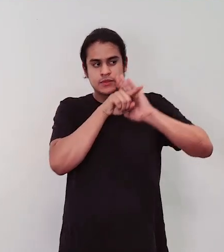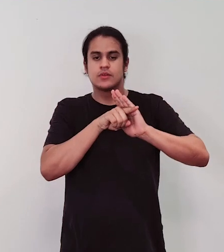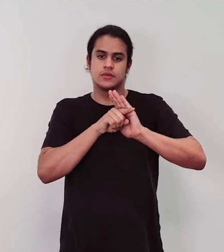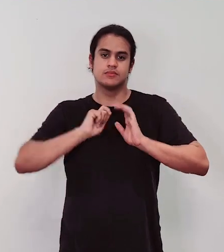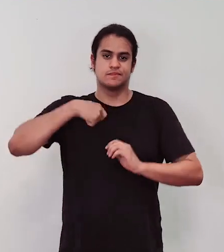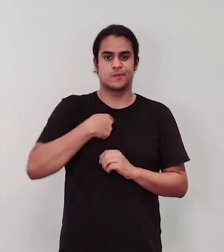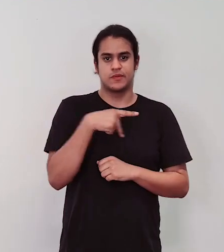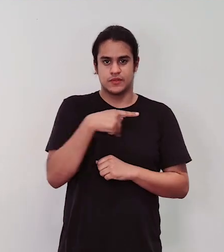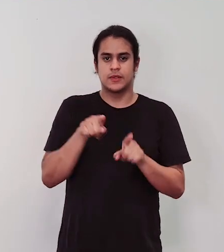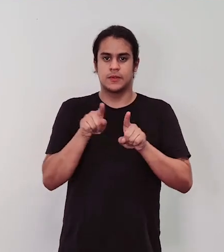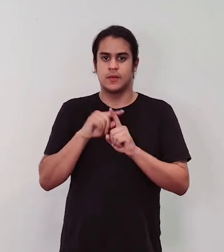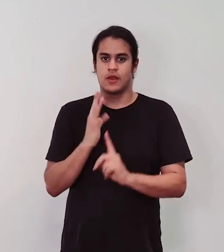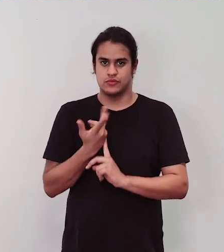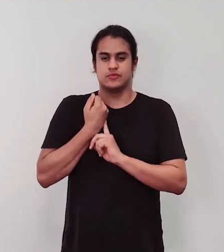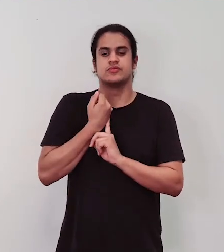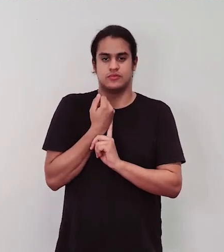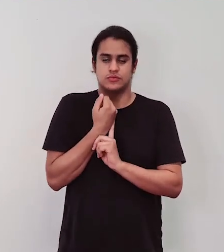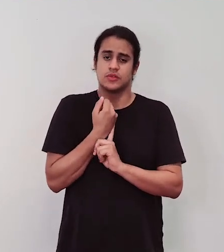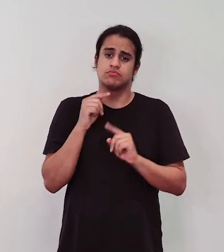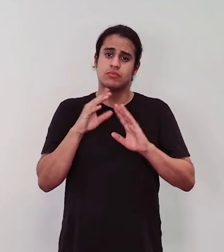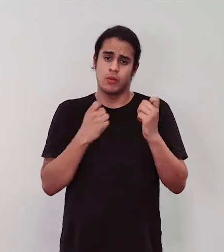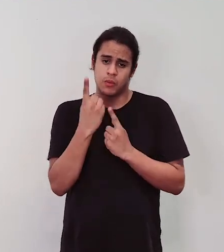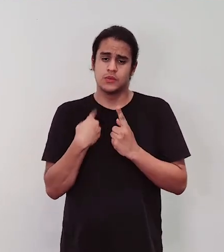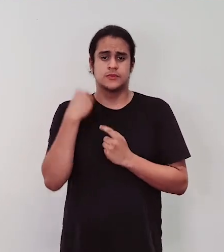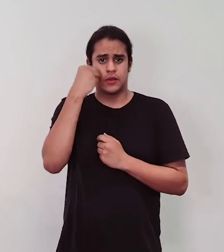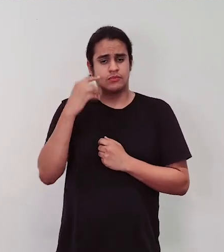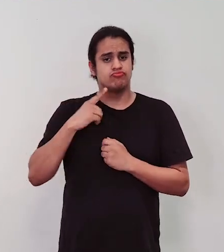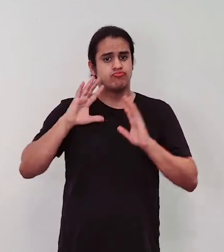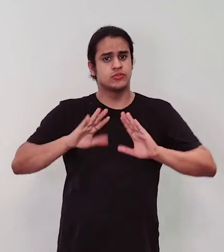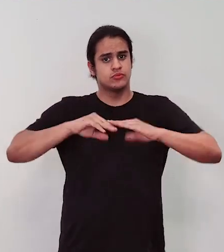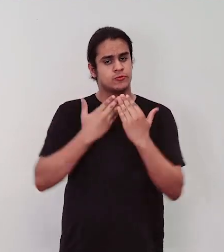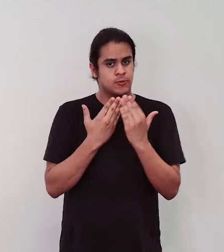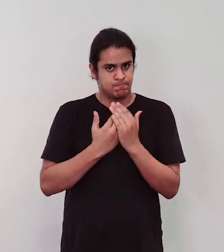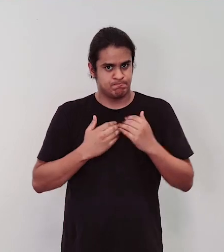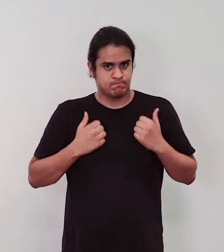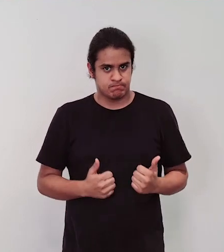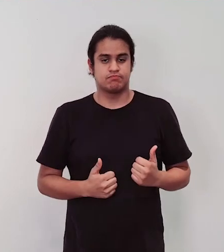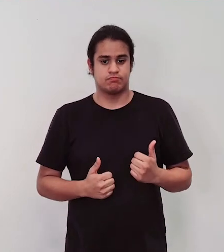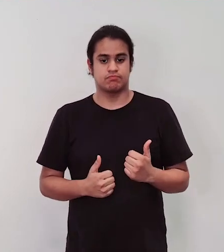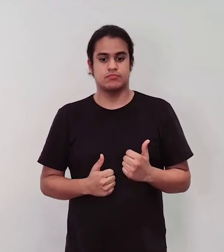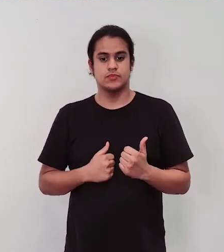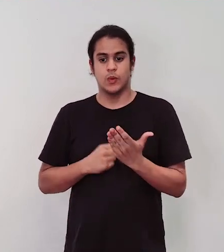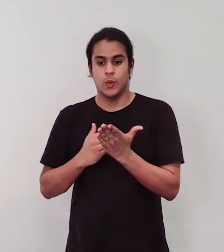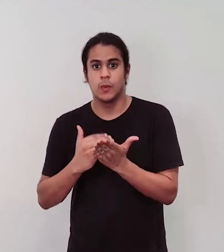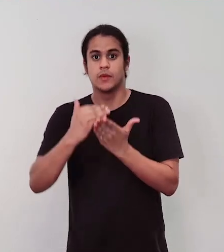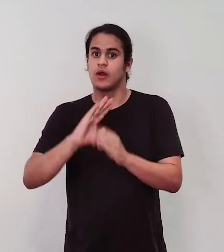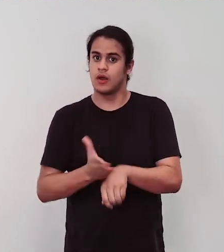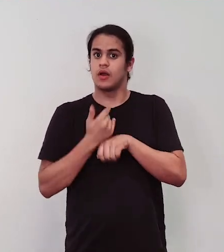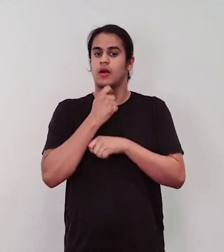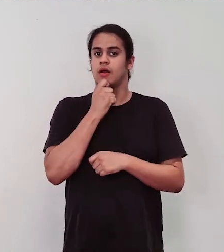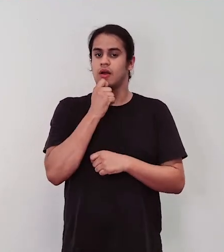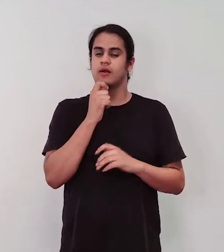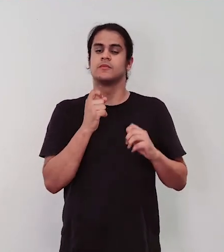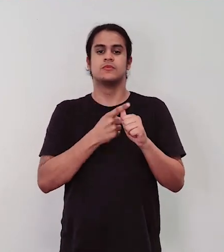artista a partir de algumas intervenções que eu realizei na escola. Antes de ir para a parte prática, vou fazer uma